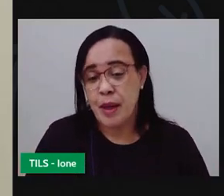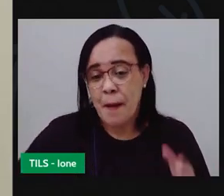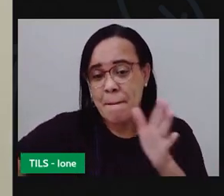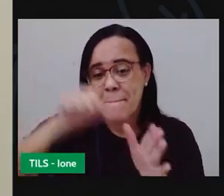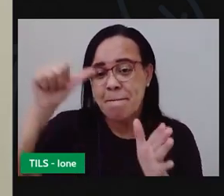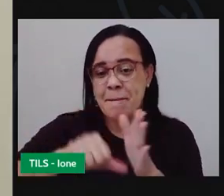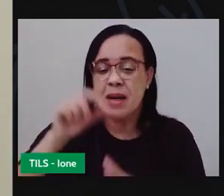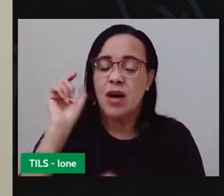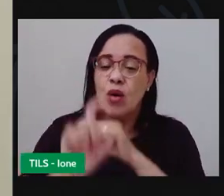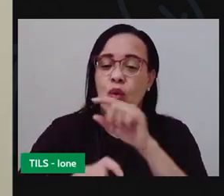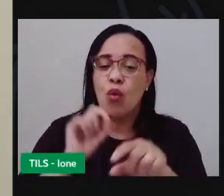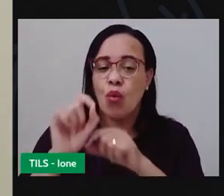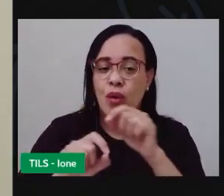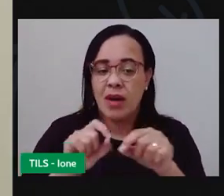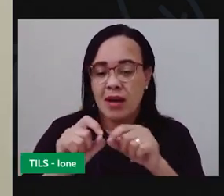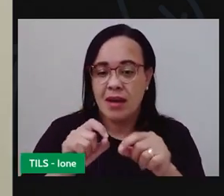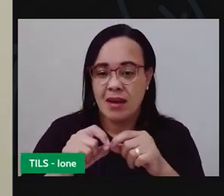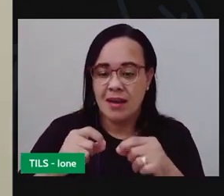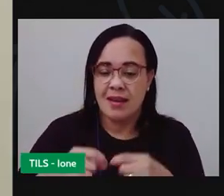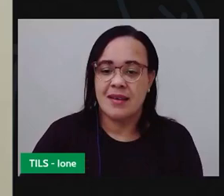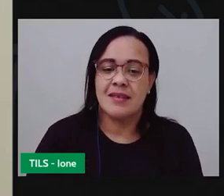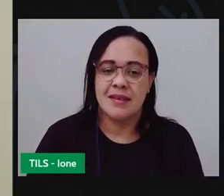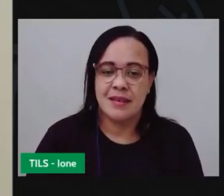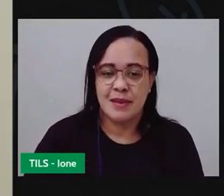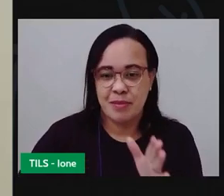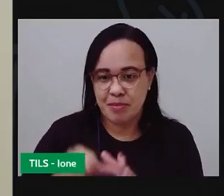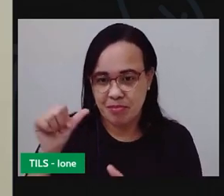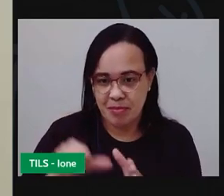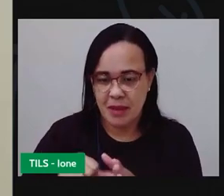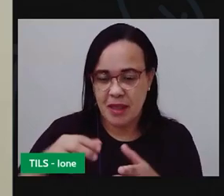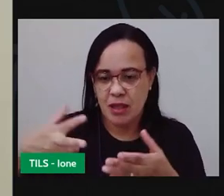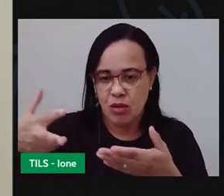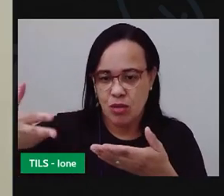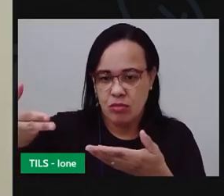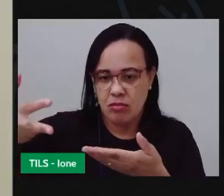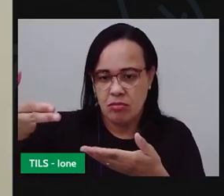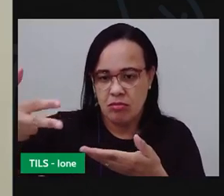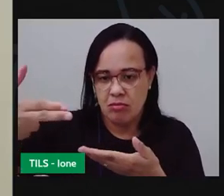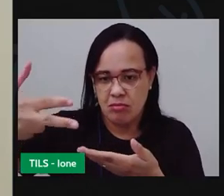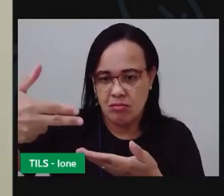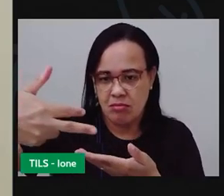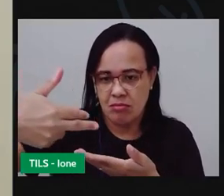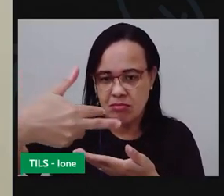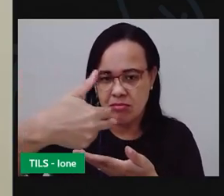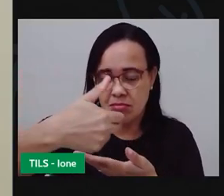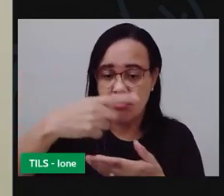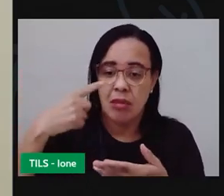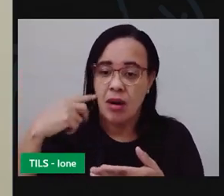a garrafa e faz um corte nessa parte superior da garrafa.